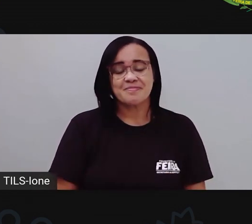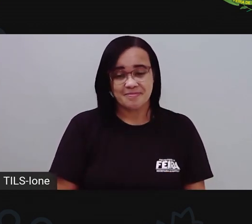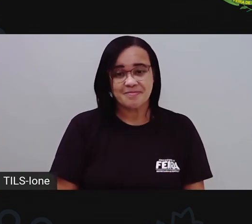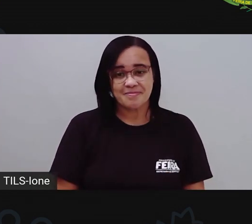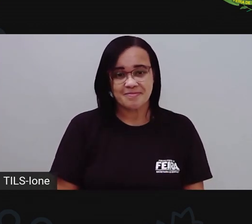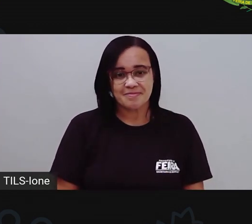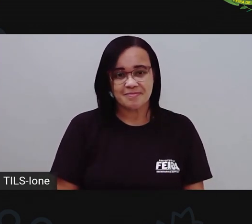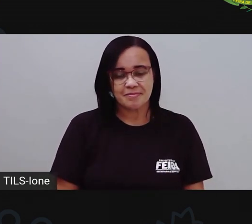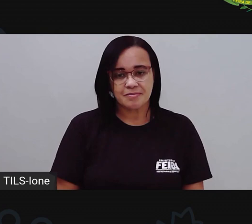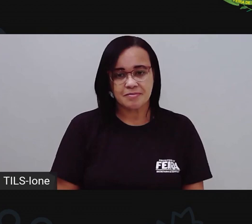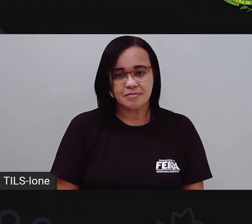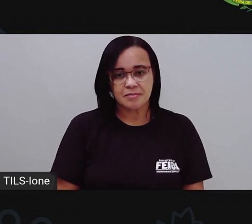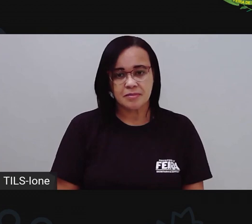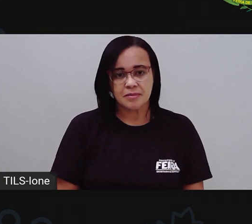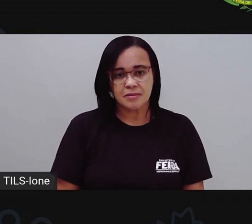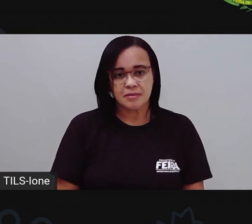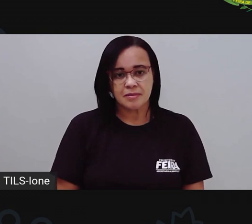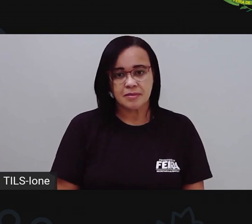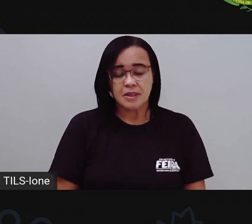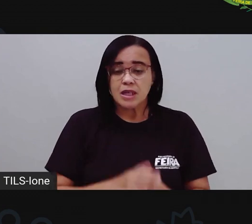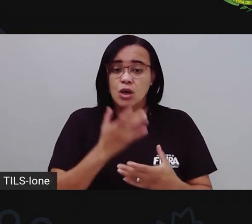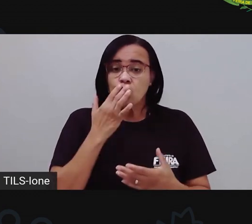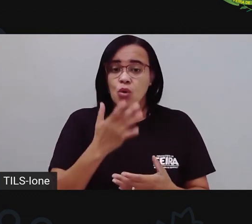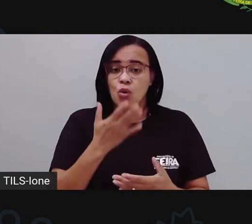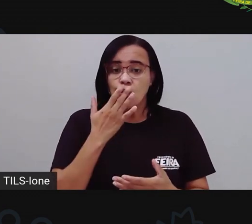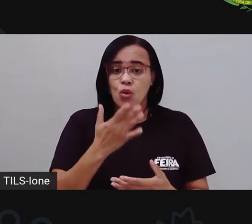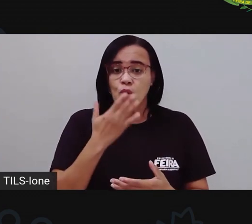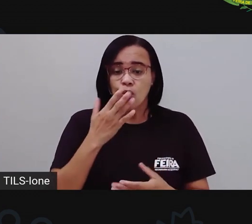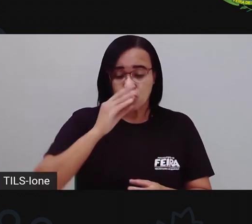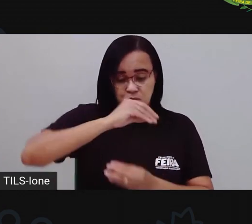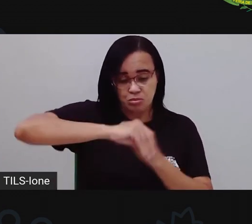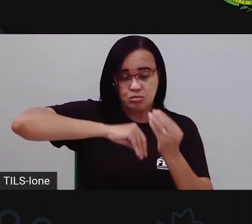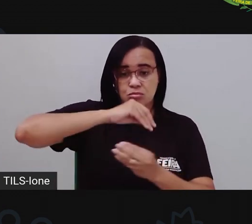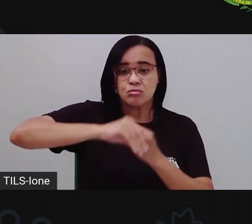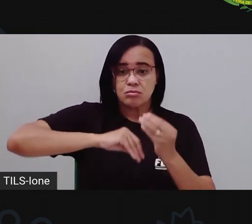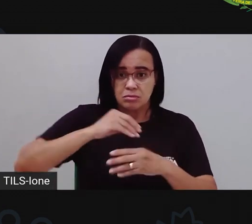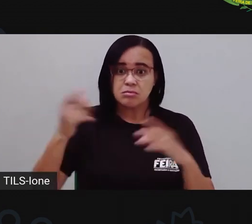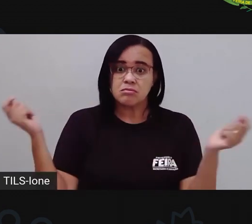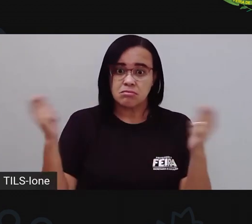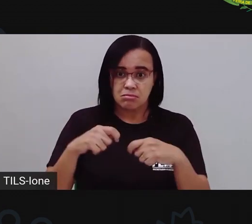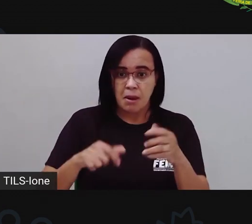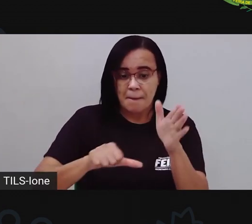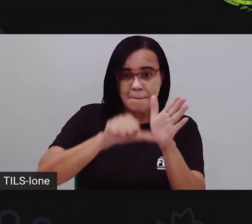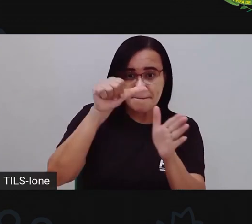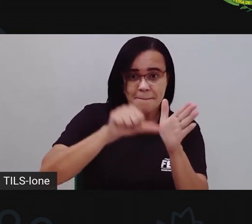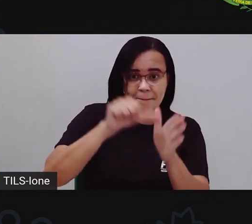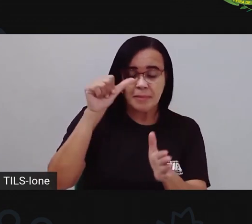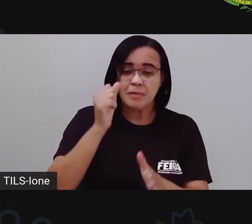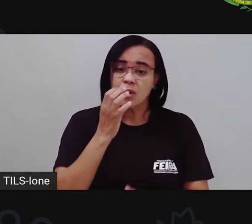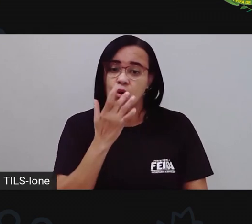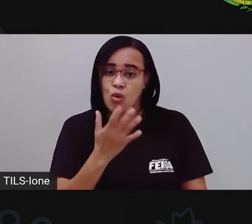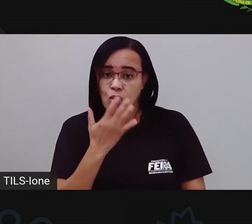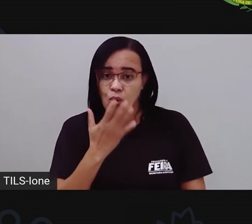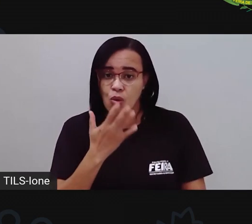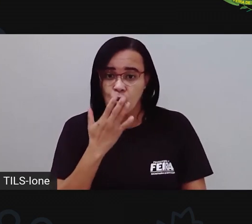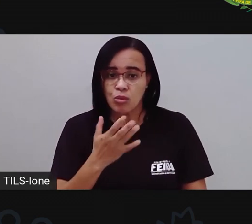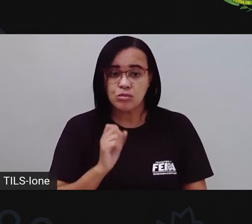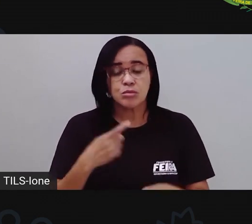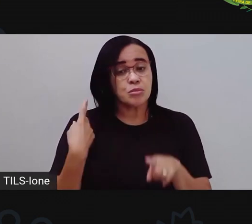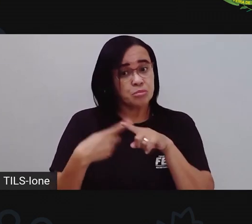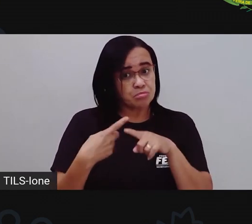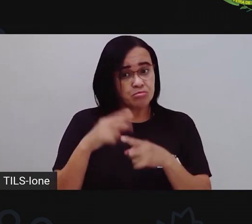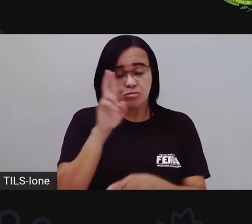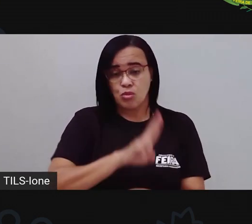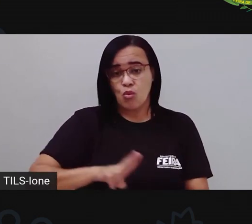Outras coisas que você pode fazer, outras cores que você pode formar, né, além das cores primárias que a gente usou, a gente só usou essas três